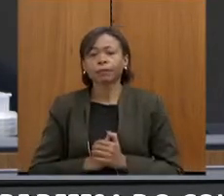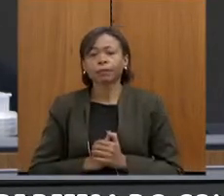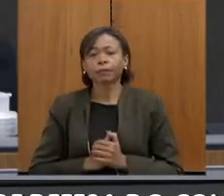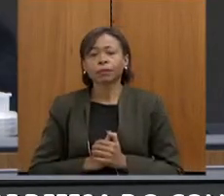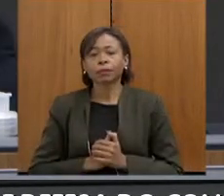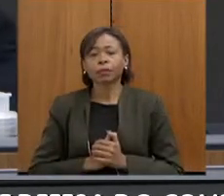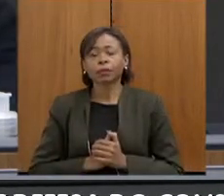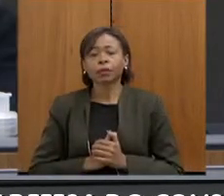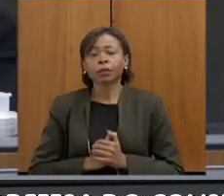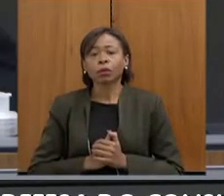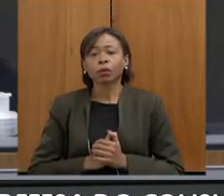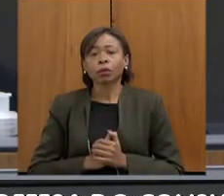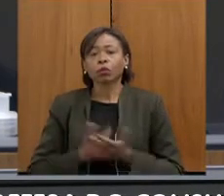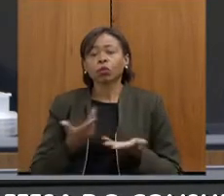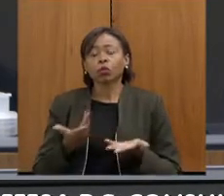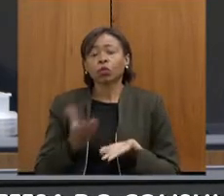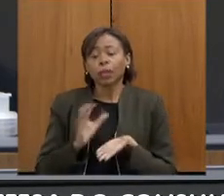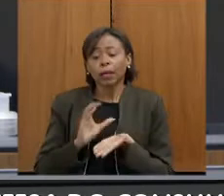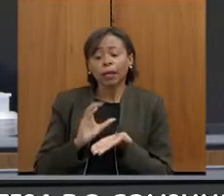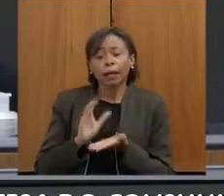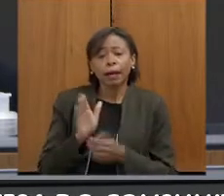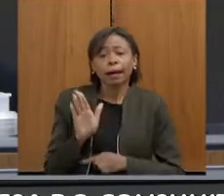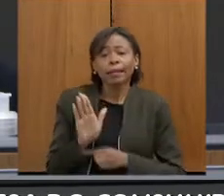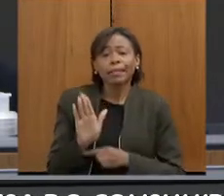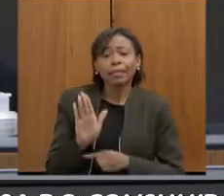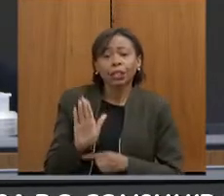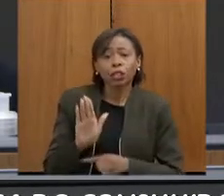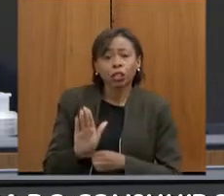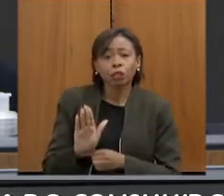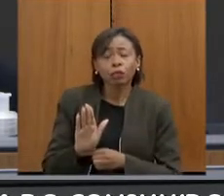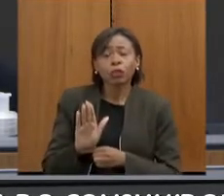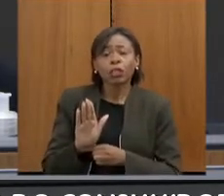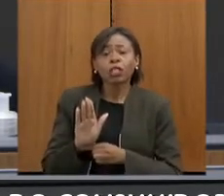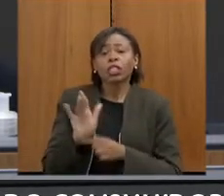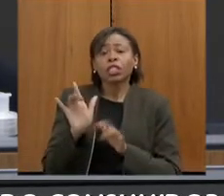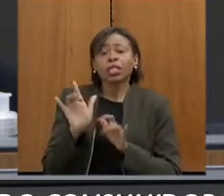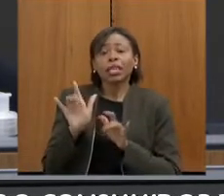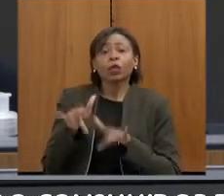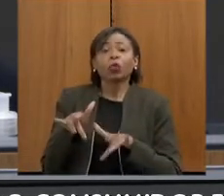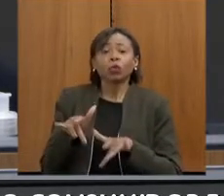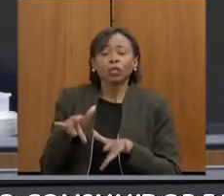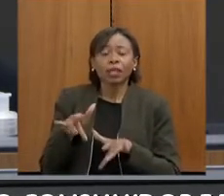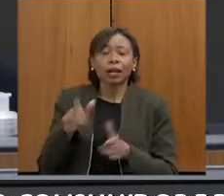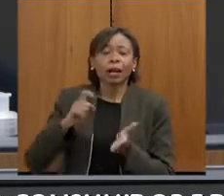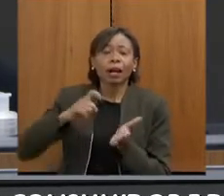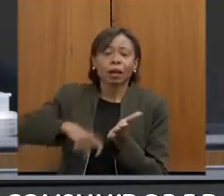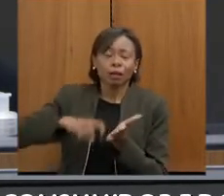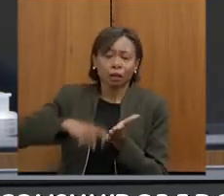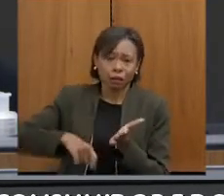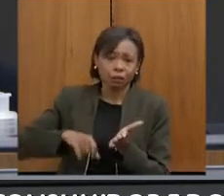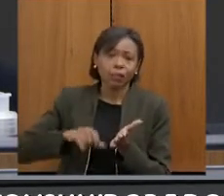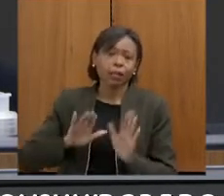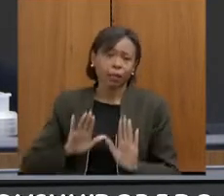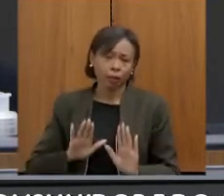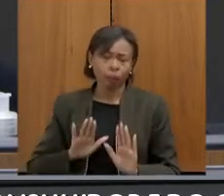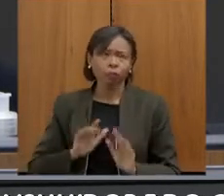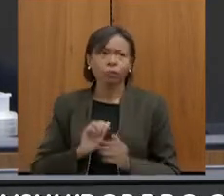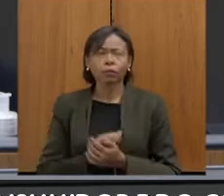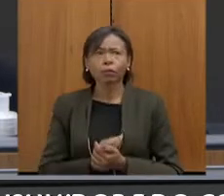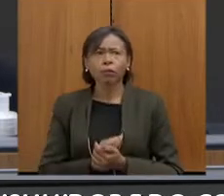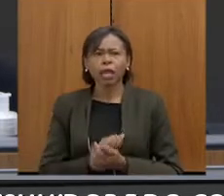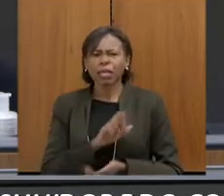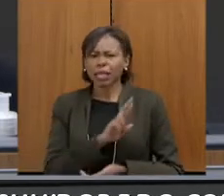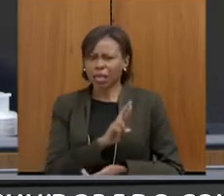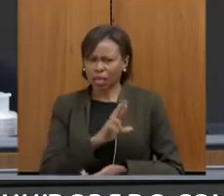incentivos e renúncias fiscais. Essa diferença do modelo da adesão ao regime de recuperação